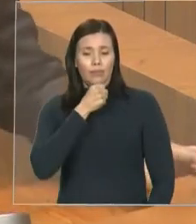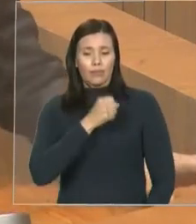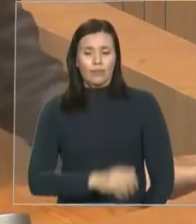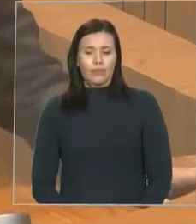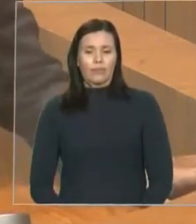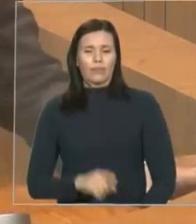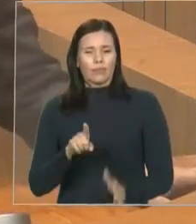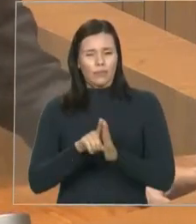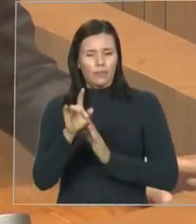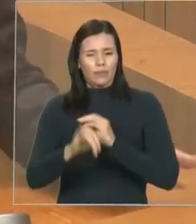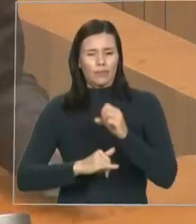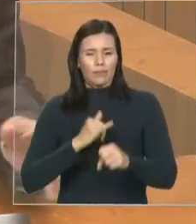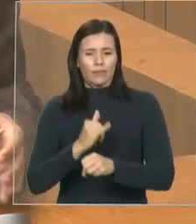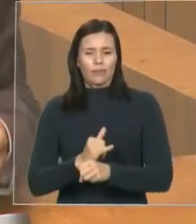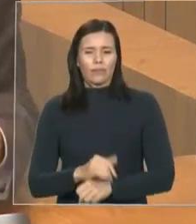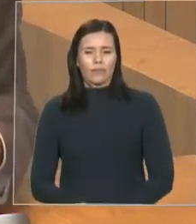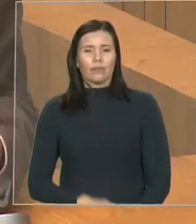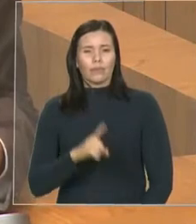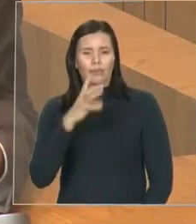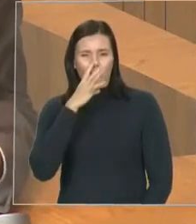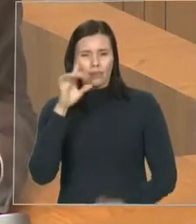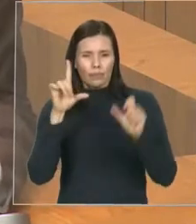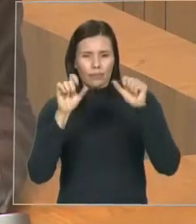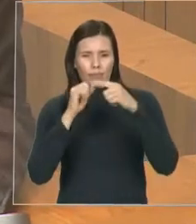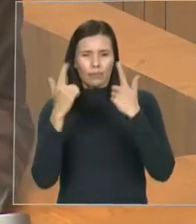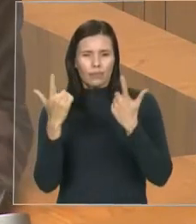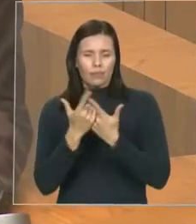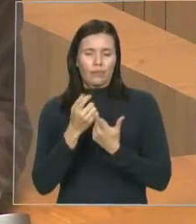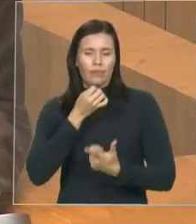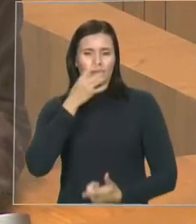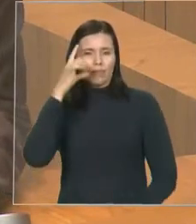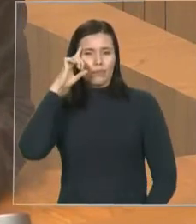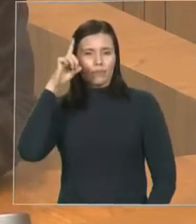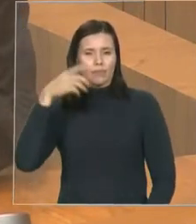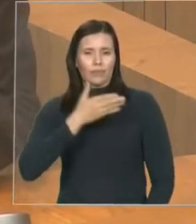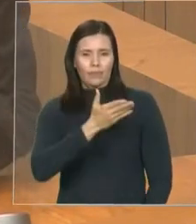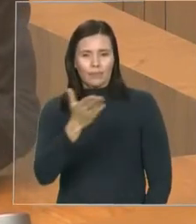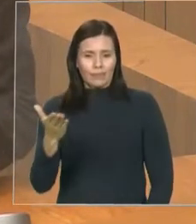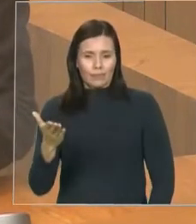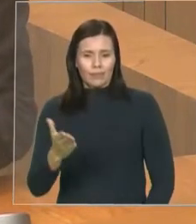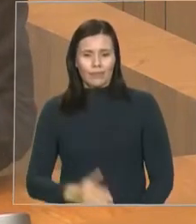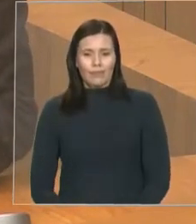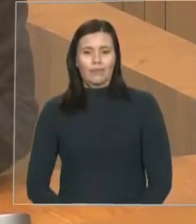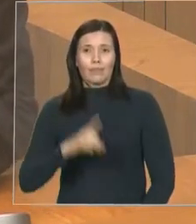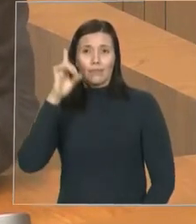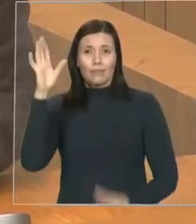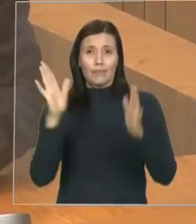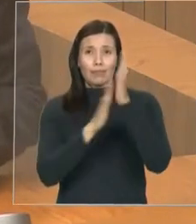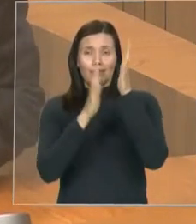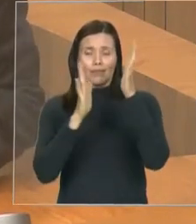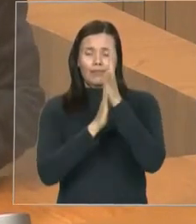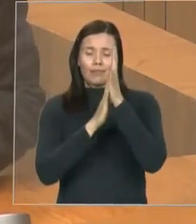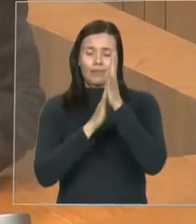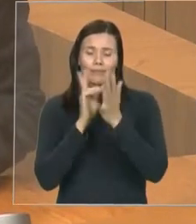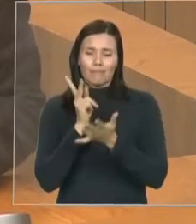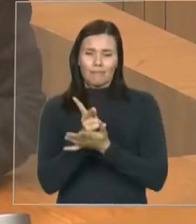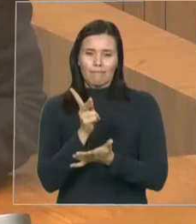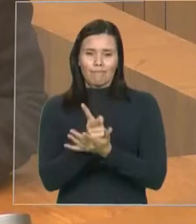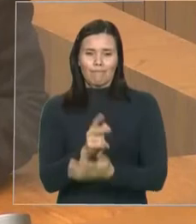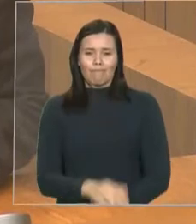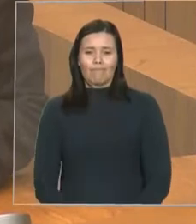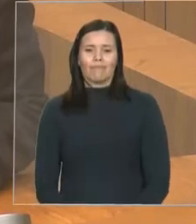internautas, telespectadores, com a gente a cumprir através da TV Assembleia, nosso mais cordial bom dia, que Deus seja louvado. Senhor presidente,